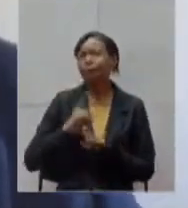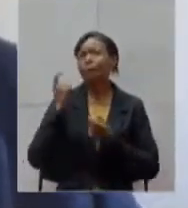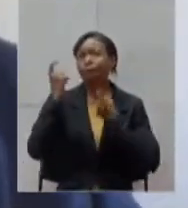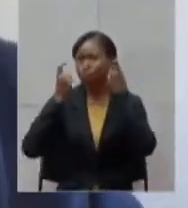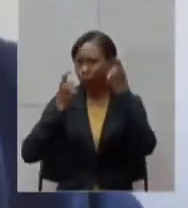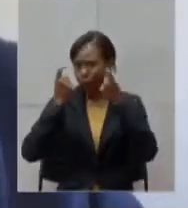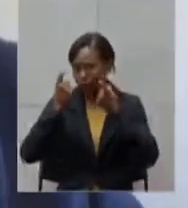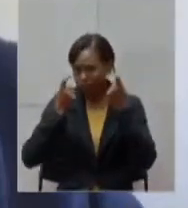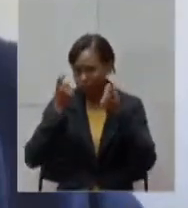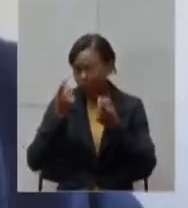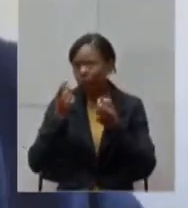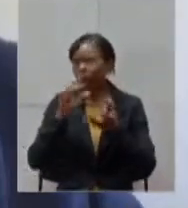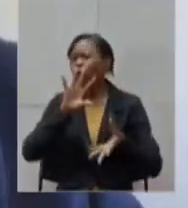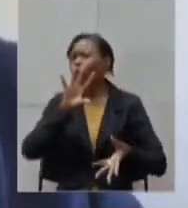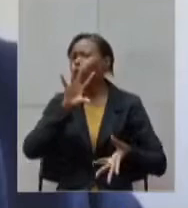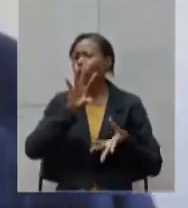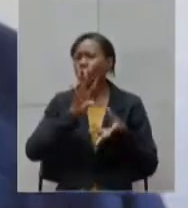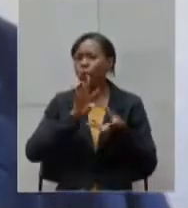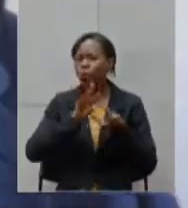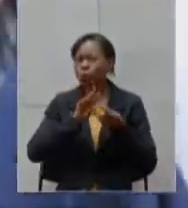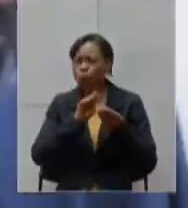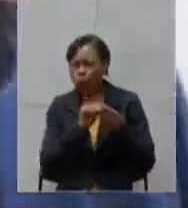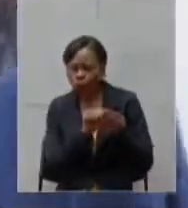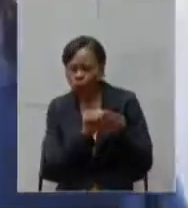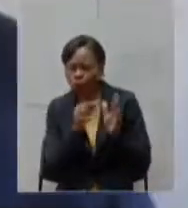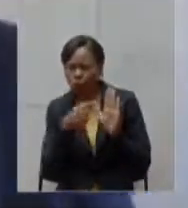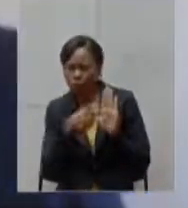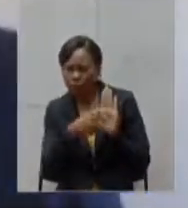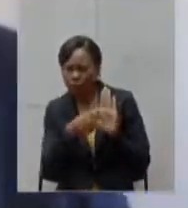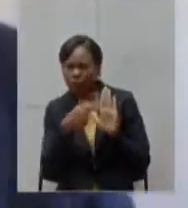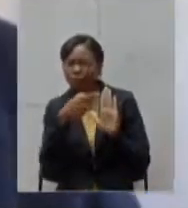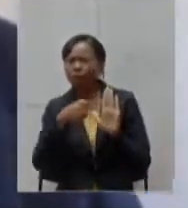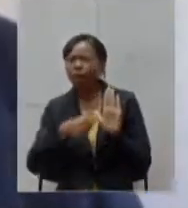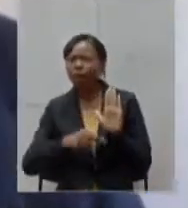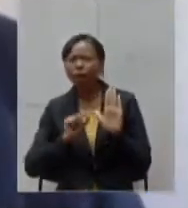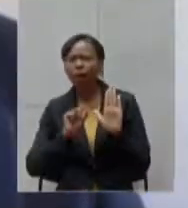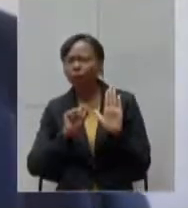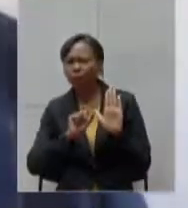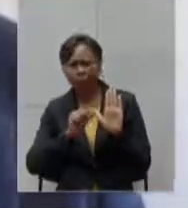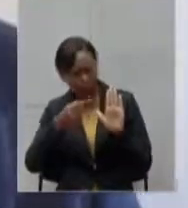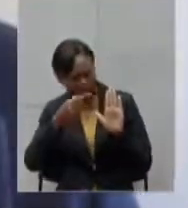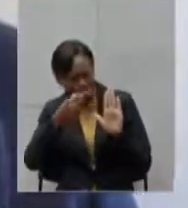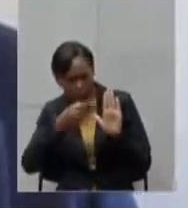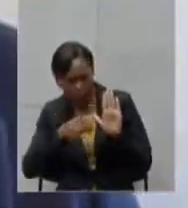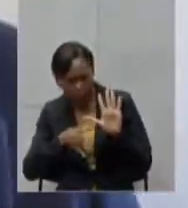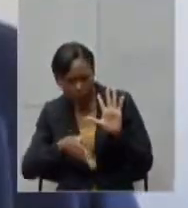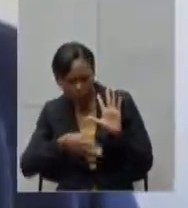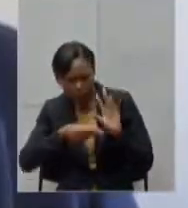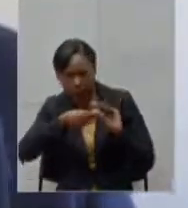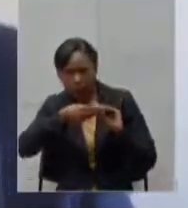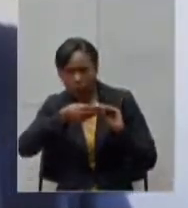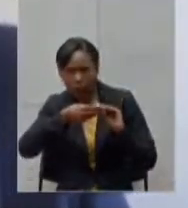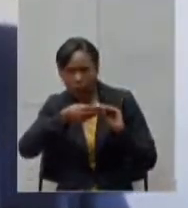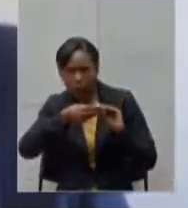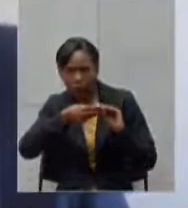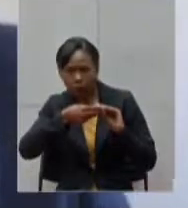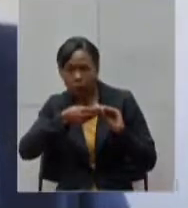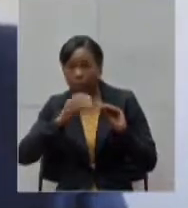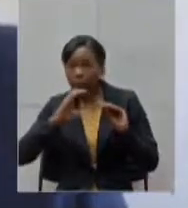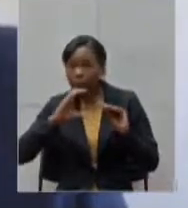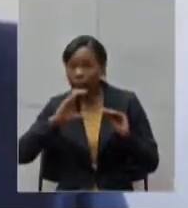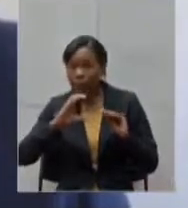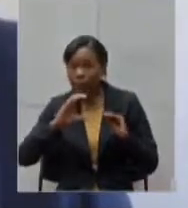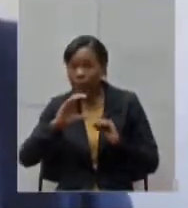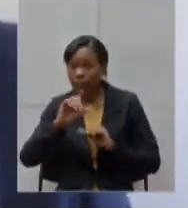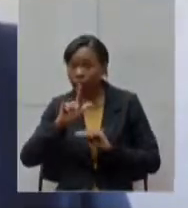preocupação na conclusão não vou ler aqui toda a nota técnica mas a conclusão dessa nota técnica da controladoria geral